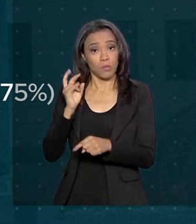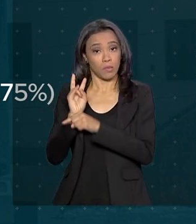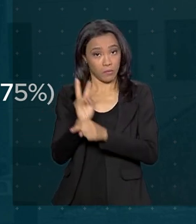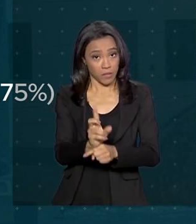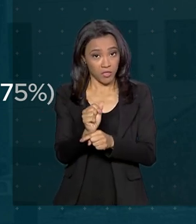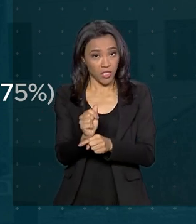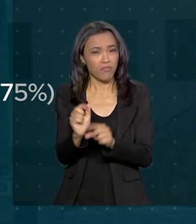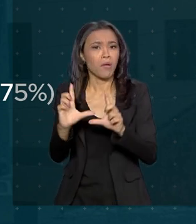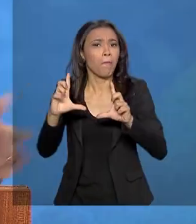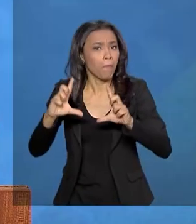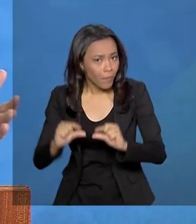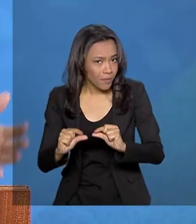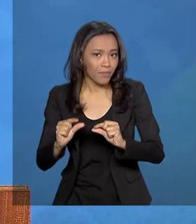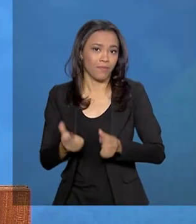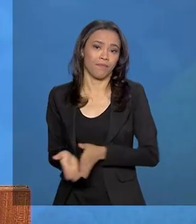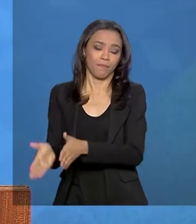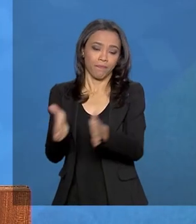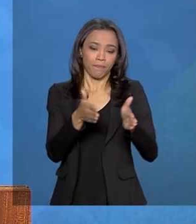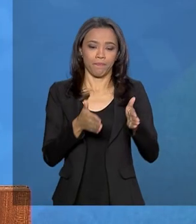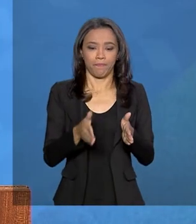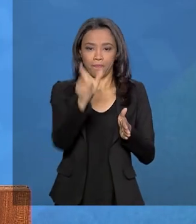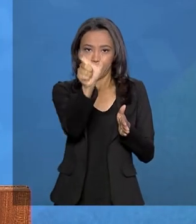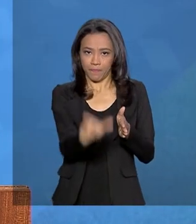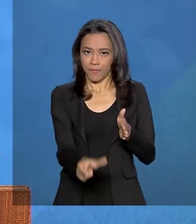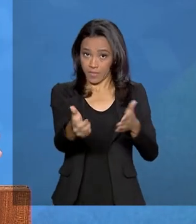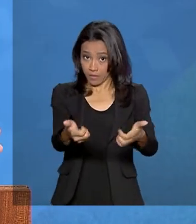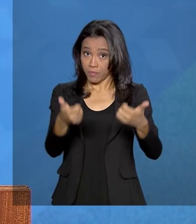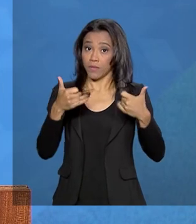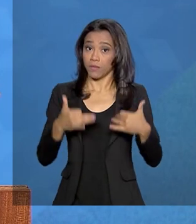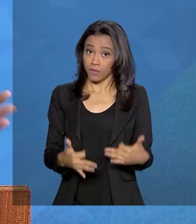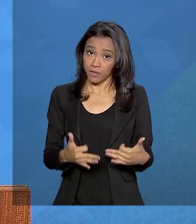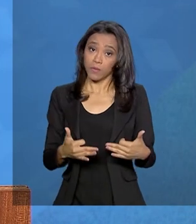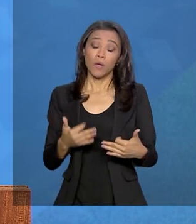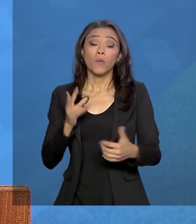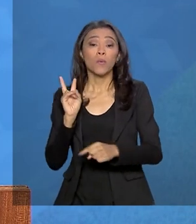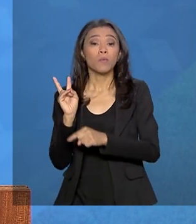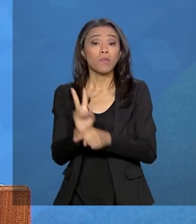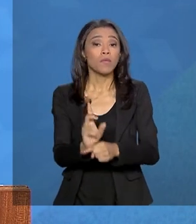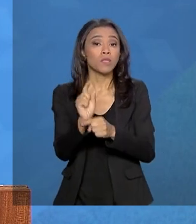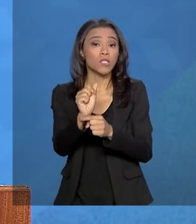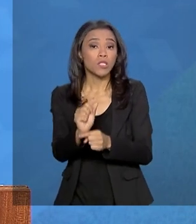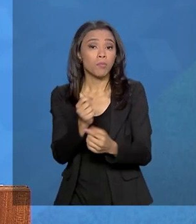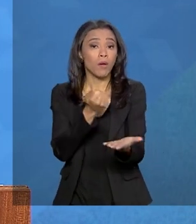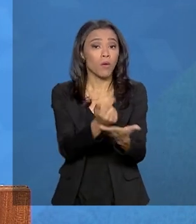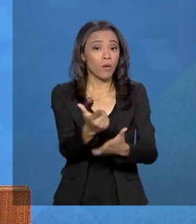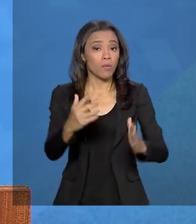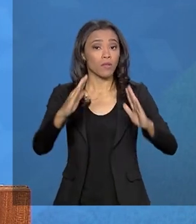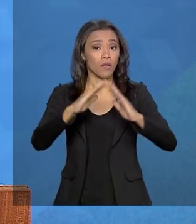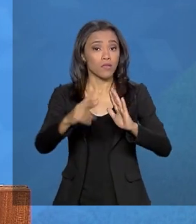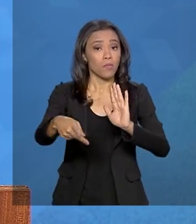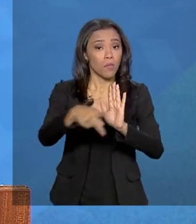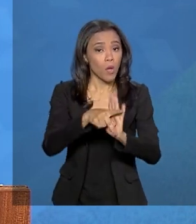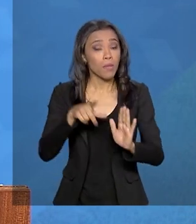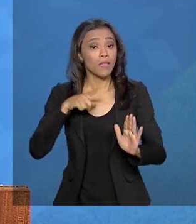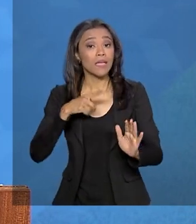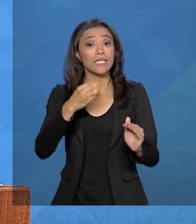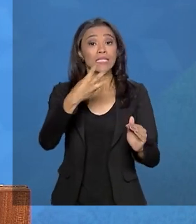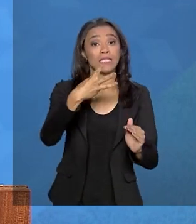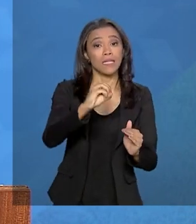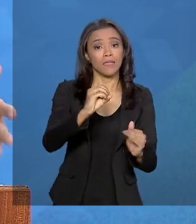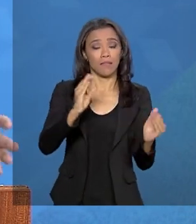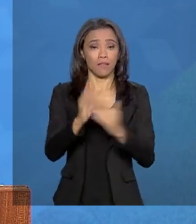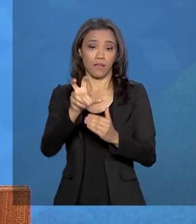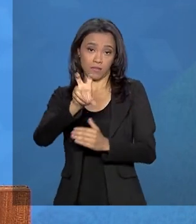ficam mais baixos. O crédito imobiliário tem uma redução de 30% a 50%.